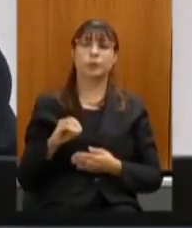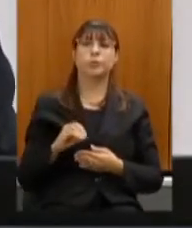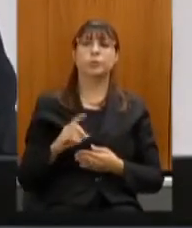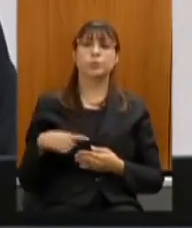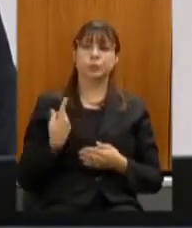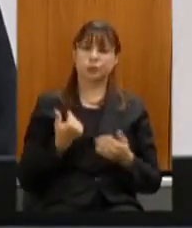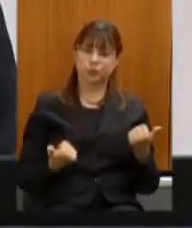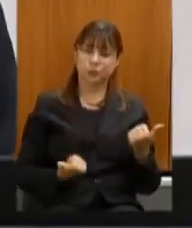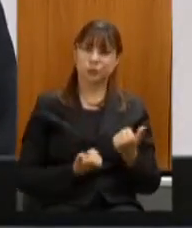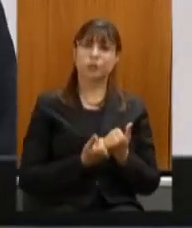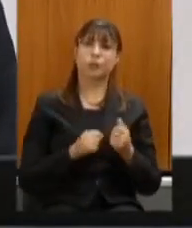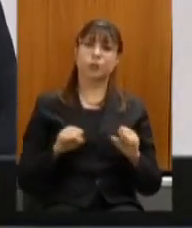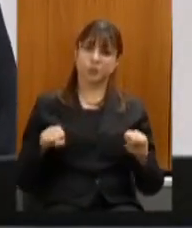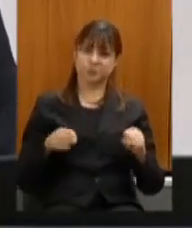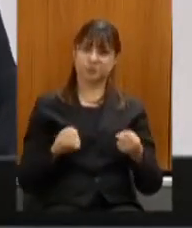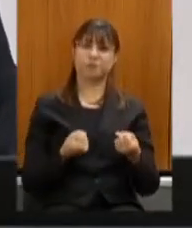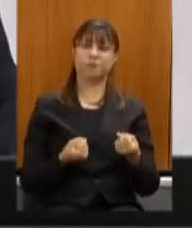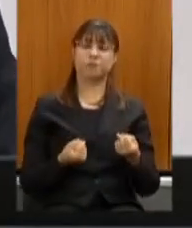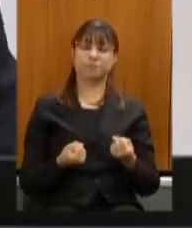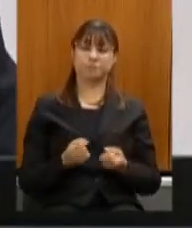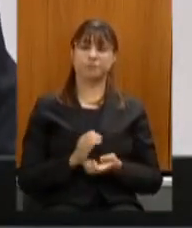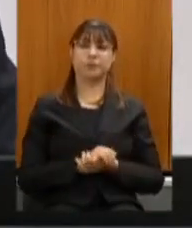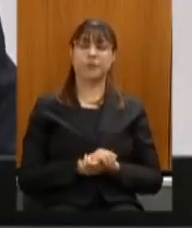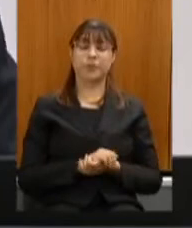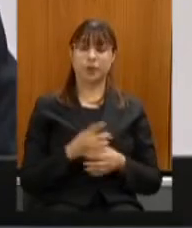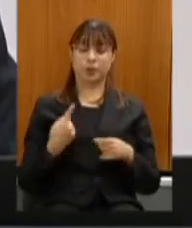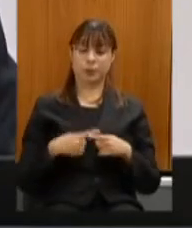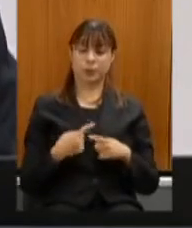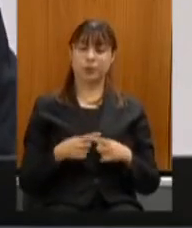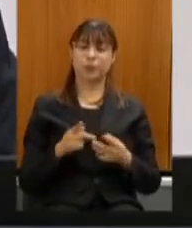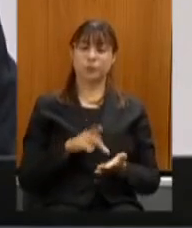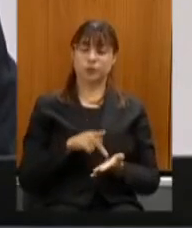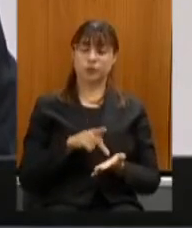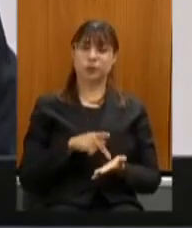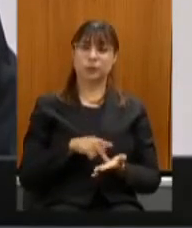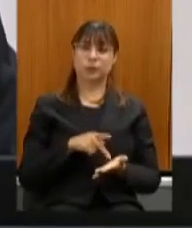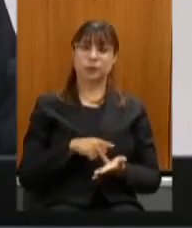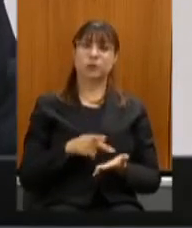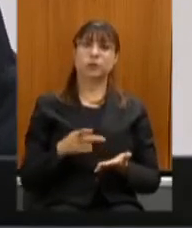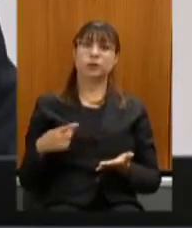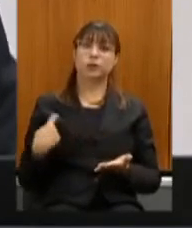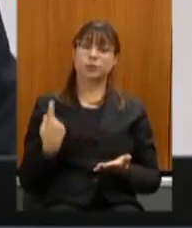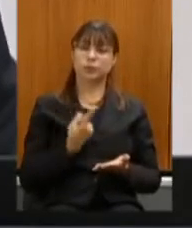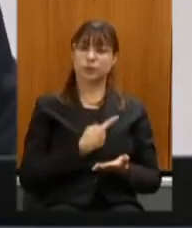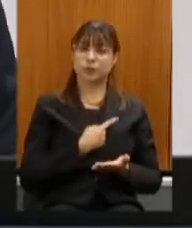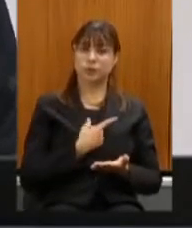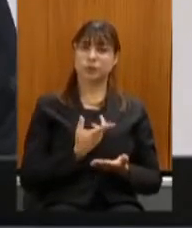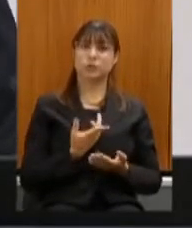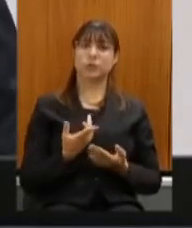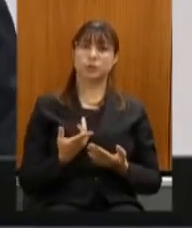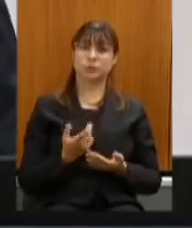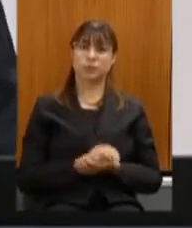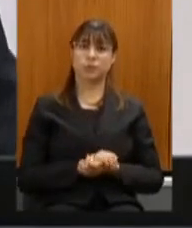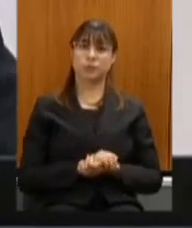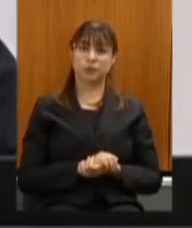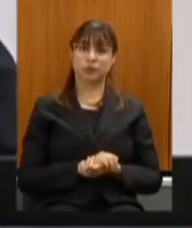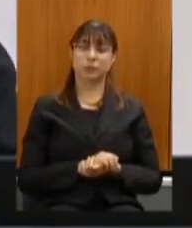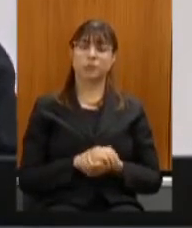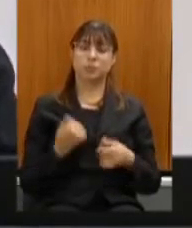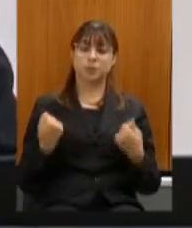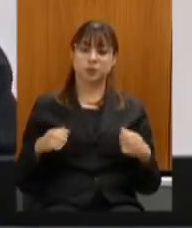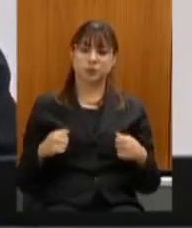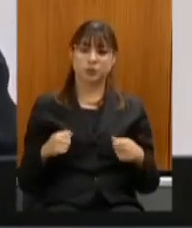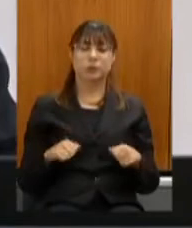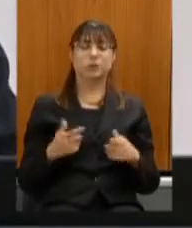apoio com nosso empenho porque realmente nós temos também nesta questão saímos à frente com relação aos demais